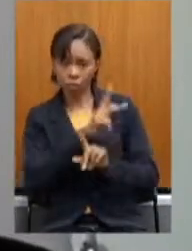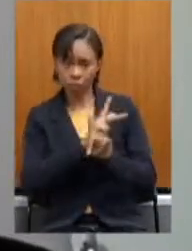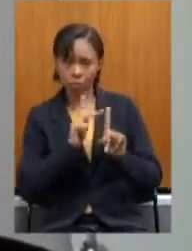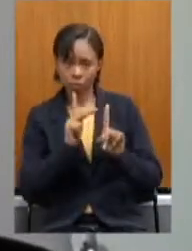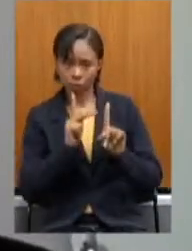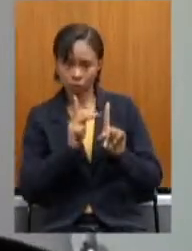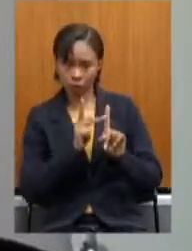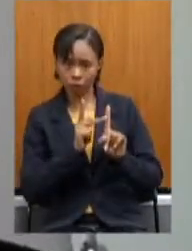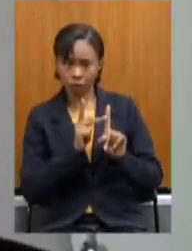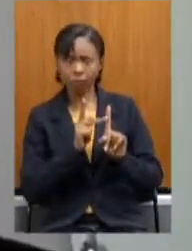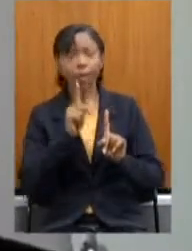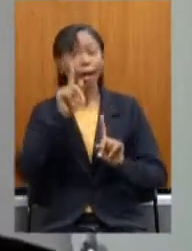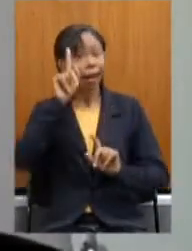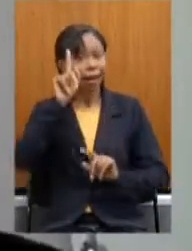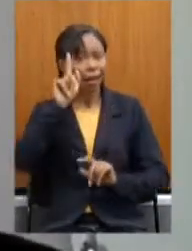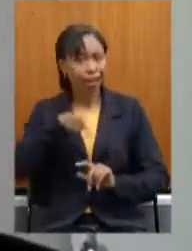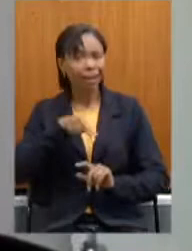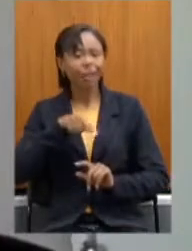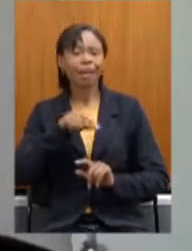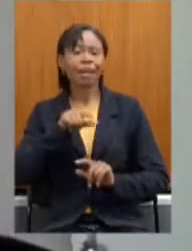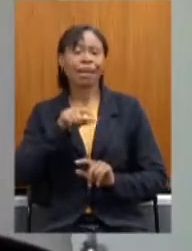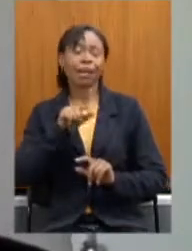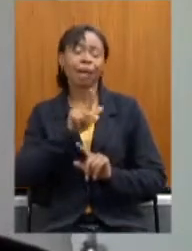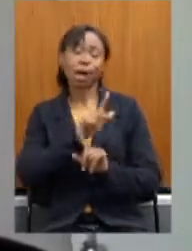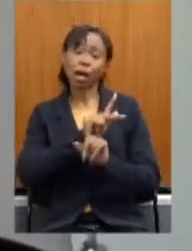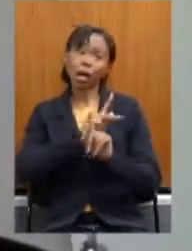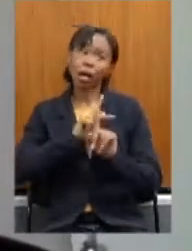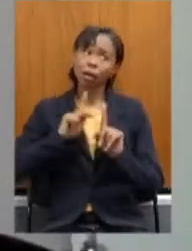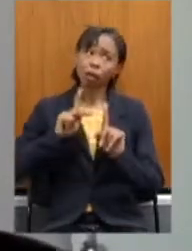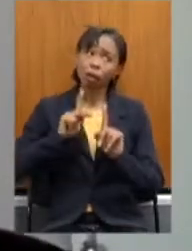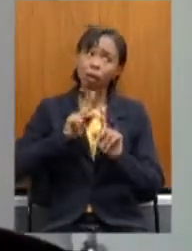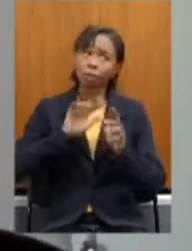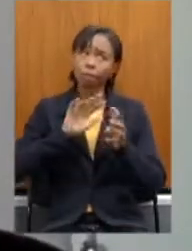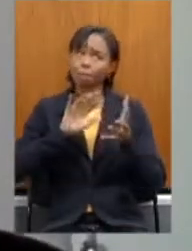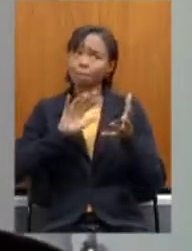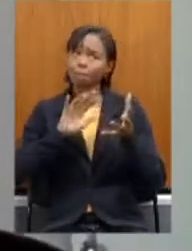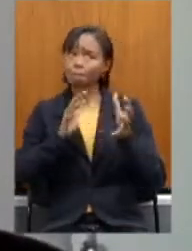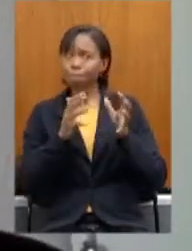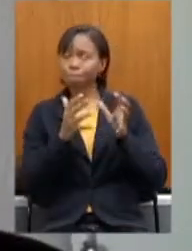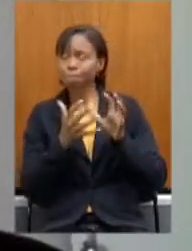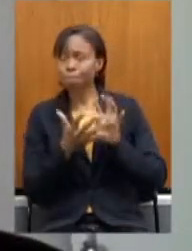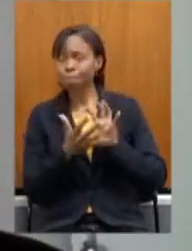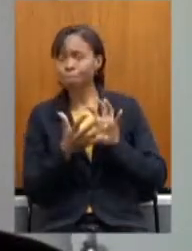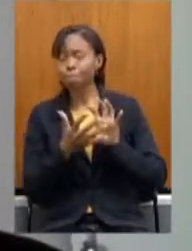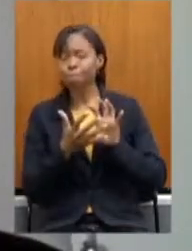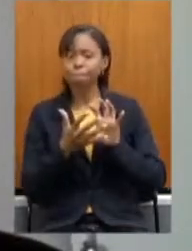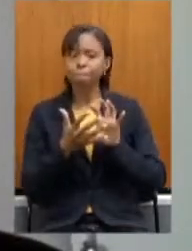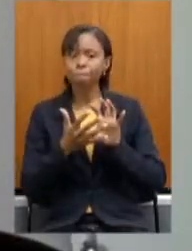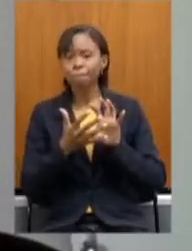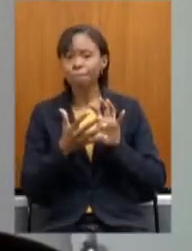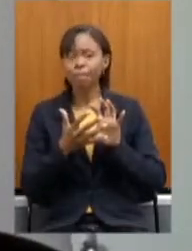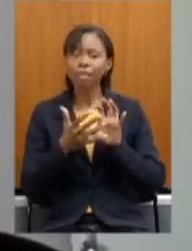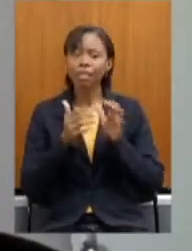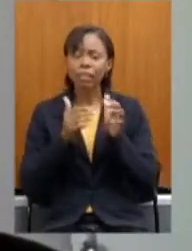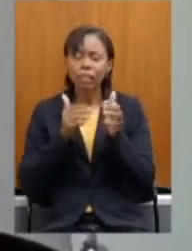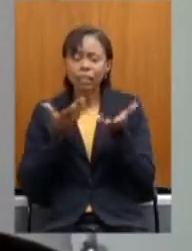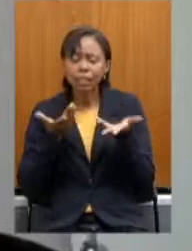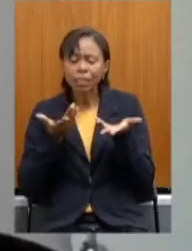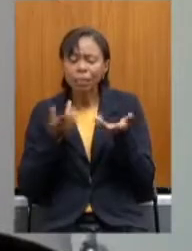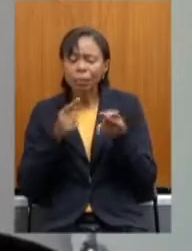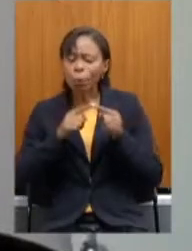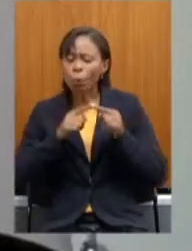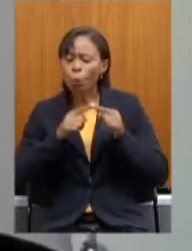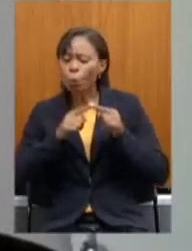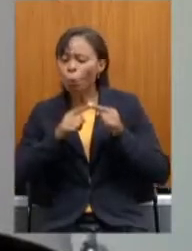reforma previdenciária que segue na contramão